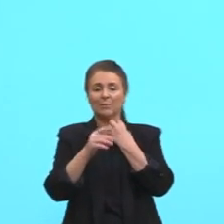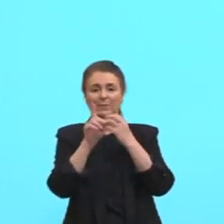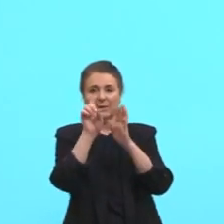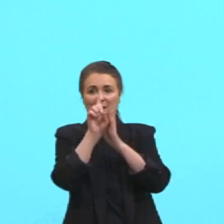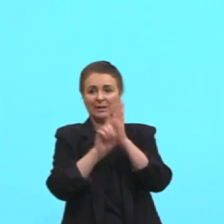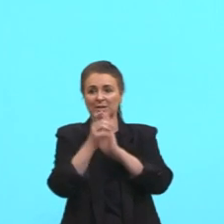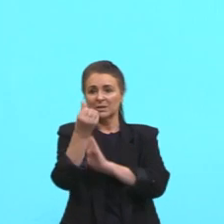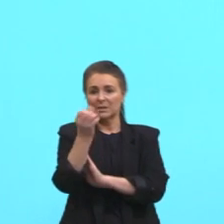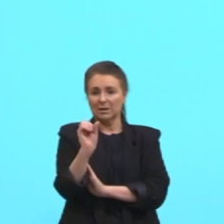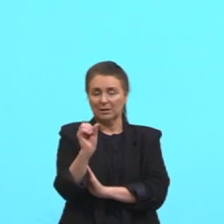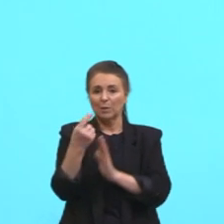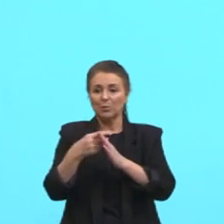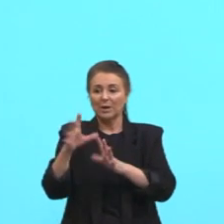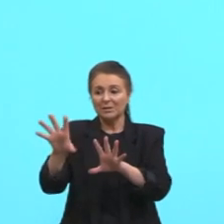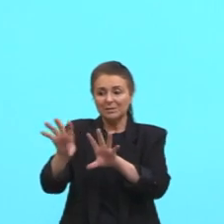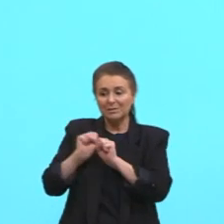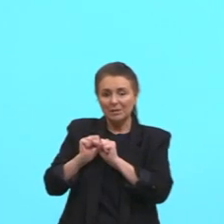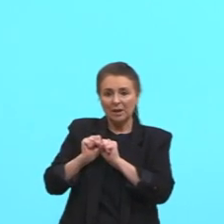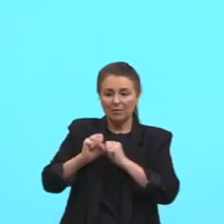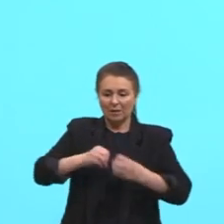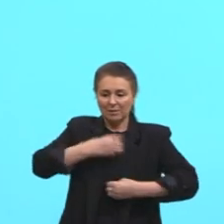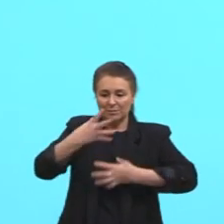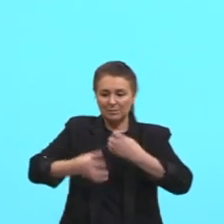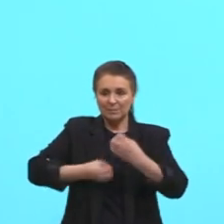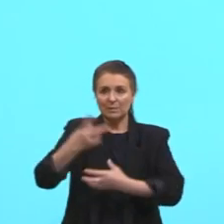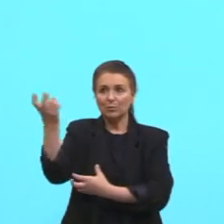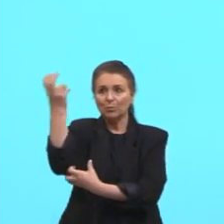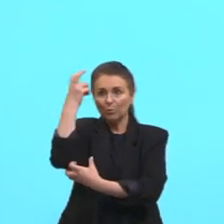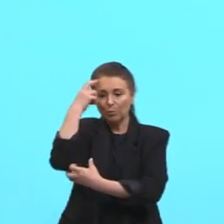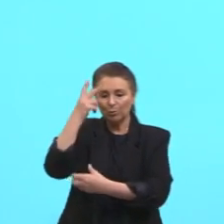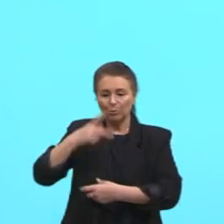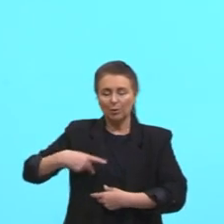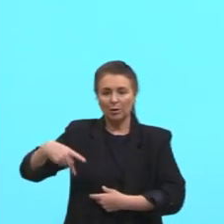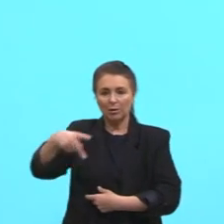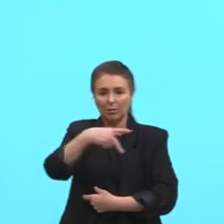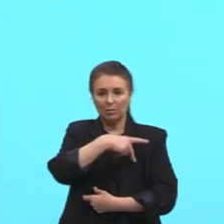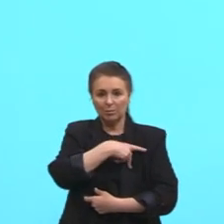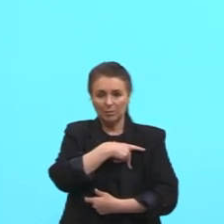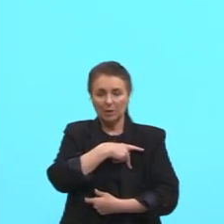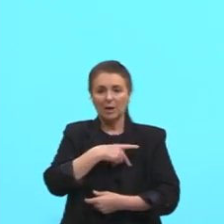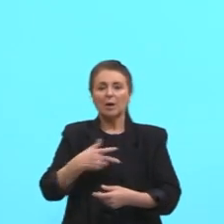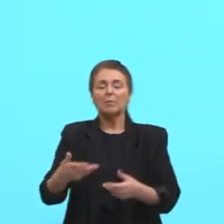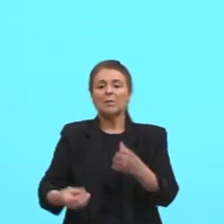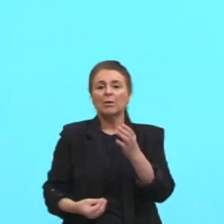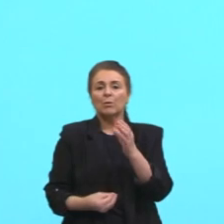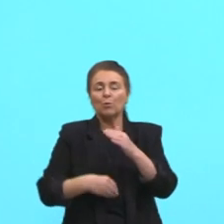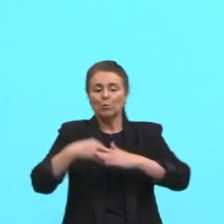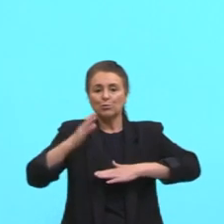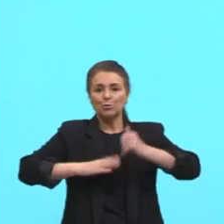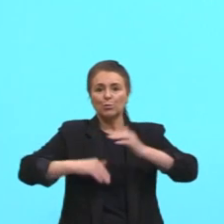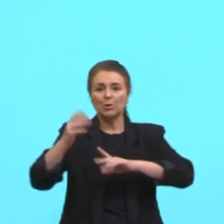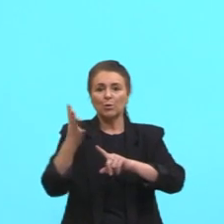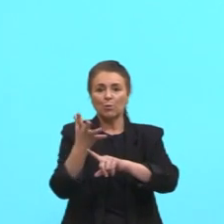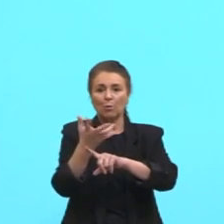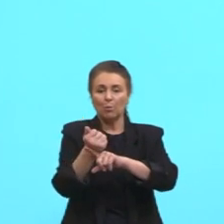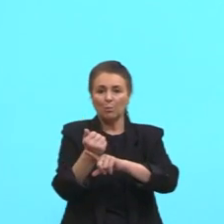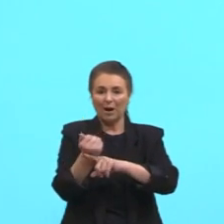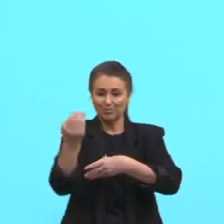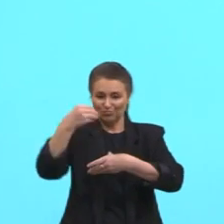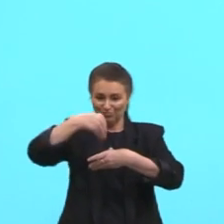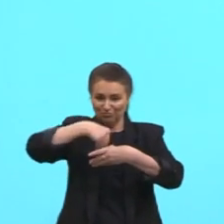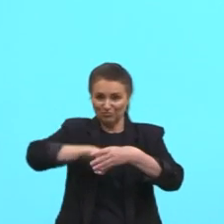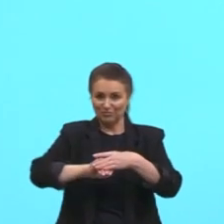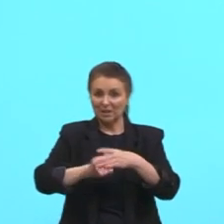ele se apropriava das expressões da cultura popular para produzir uma arte efêmera destinada ao protesto.